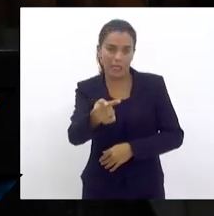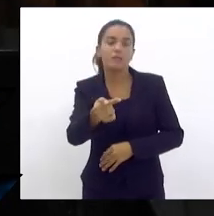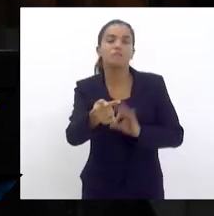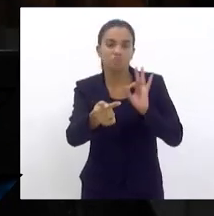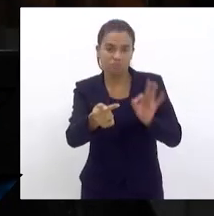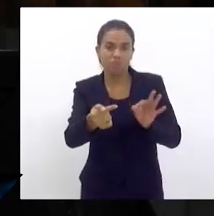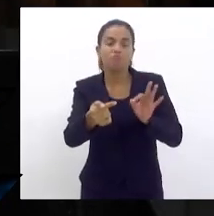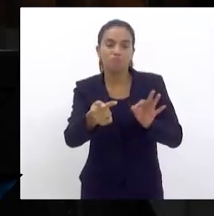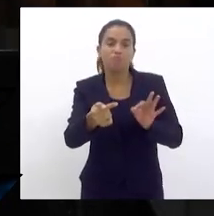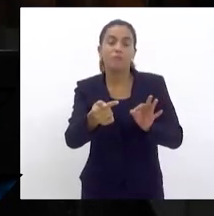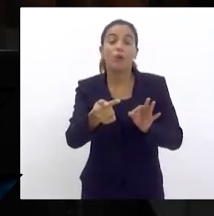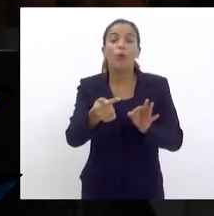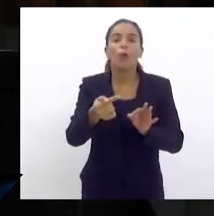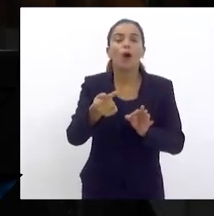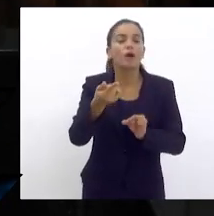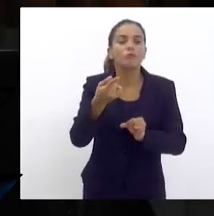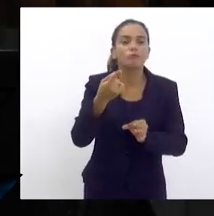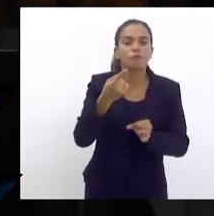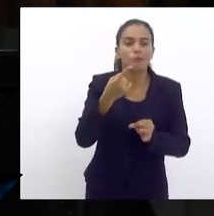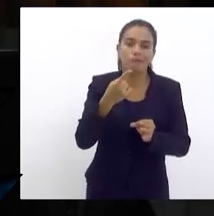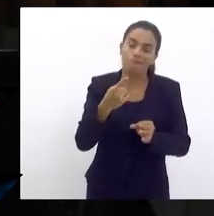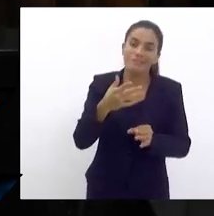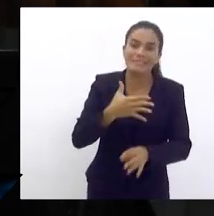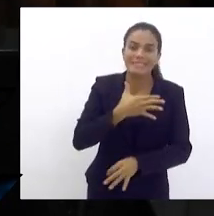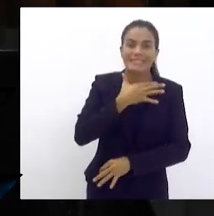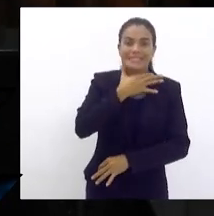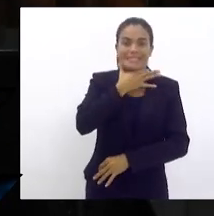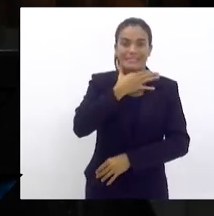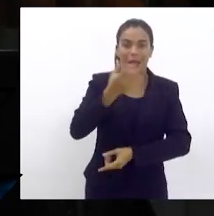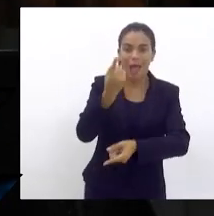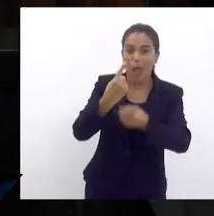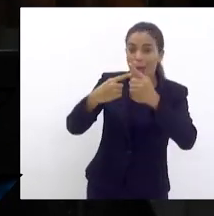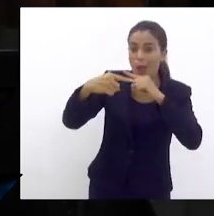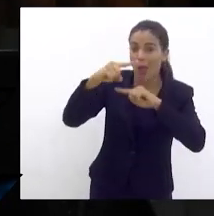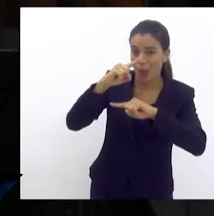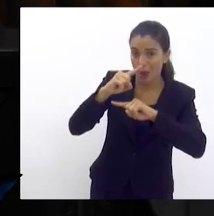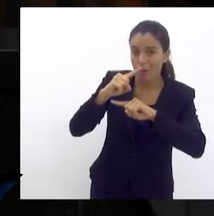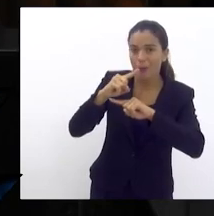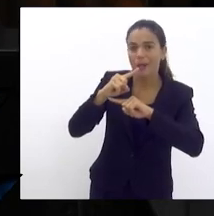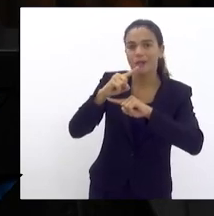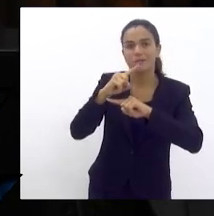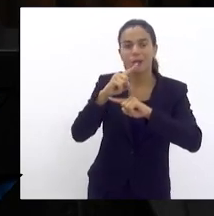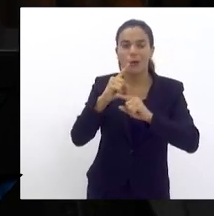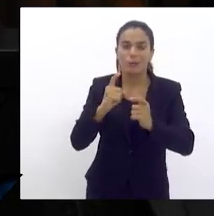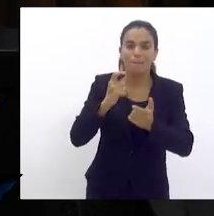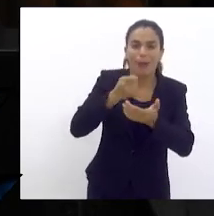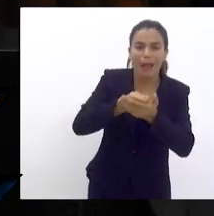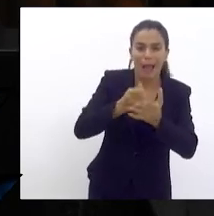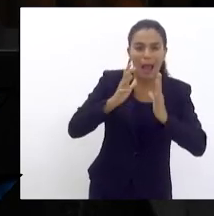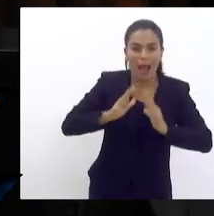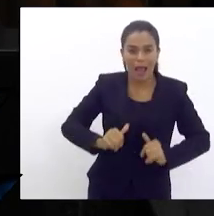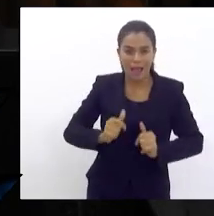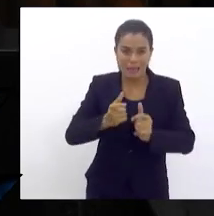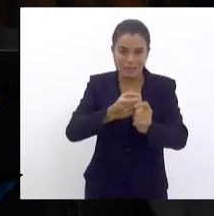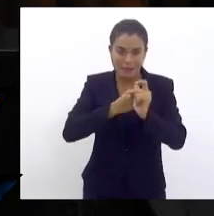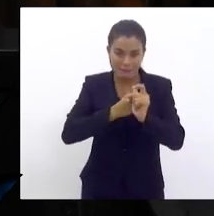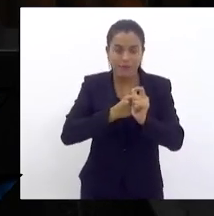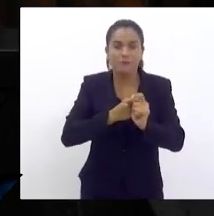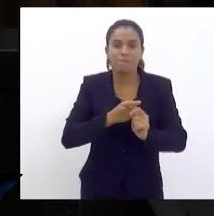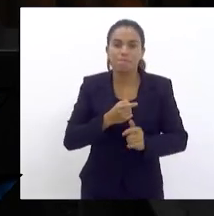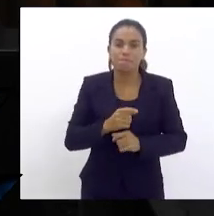quando entrou no regime de recuperação fiscal, se submeteu a essa